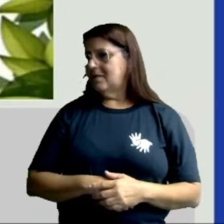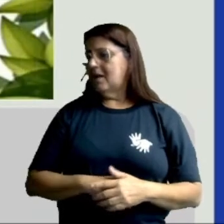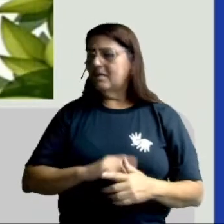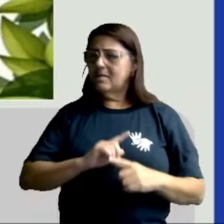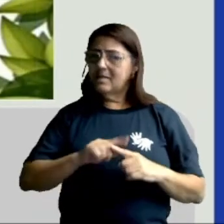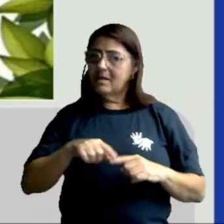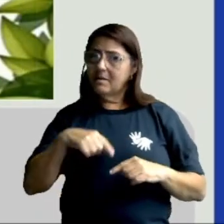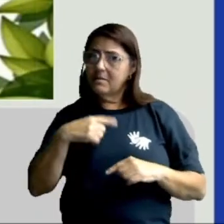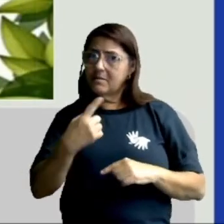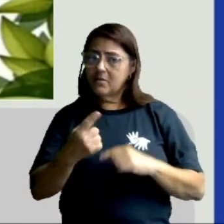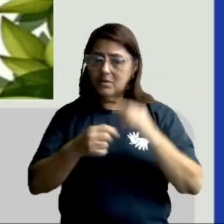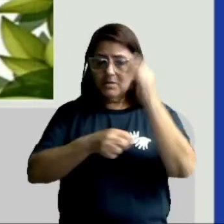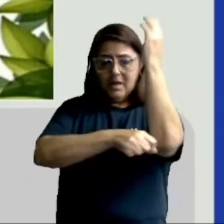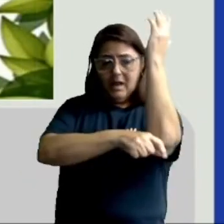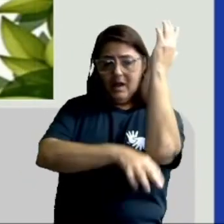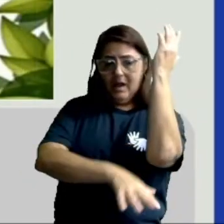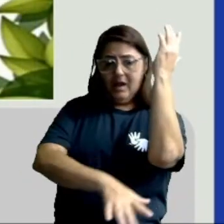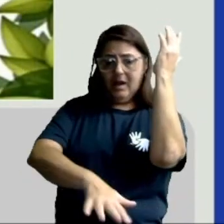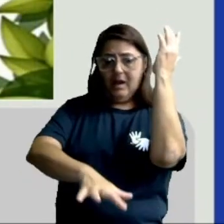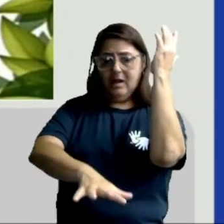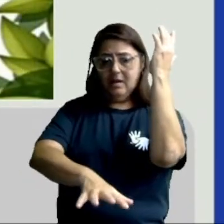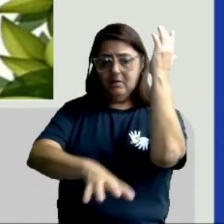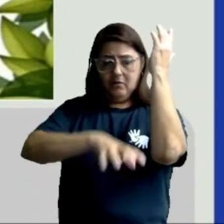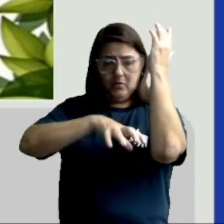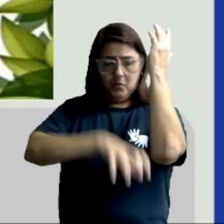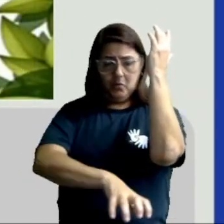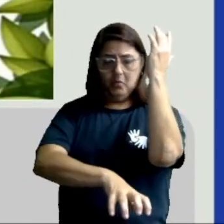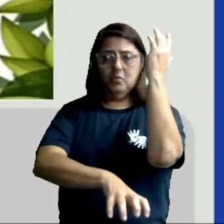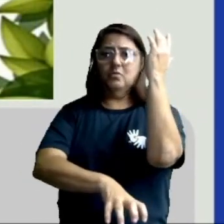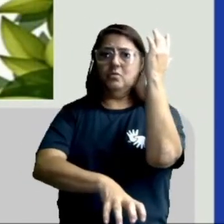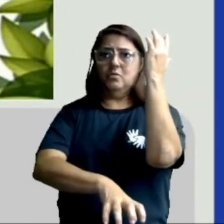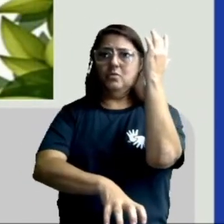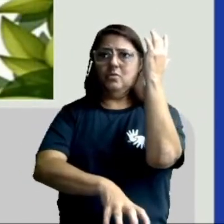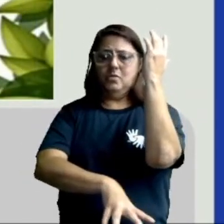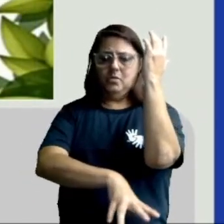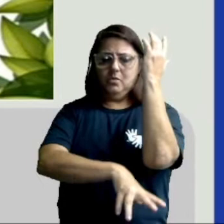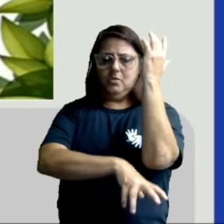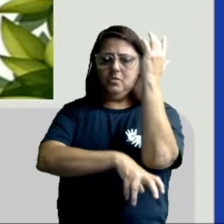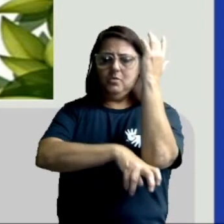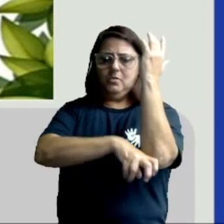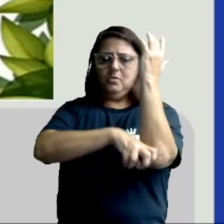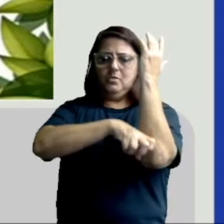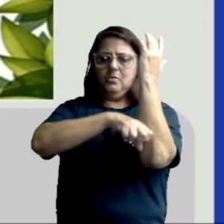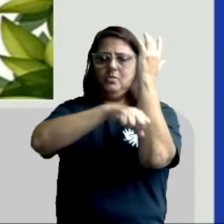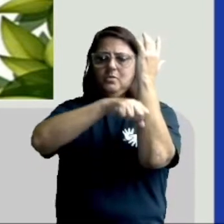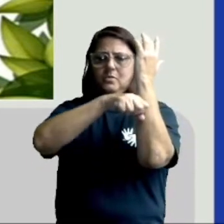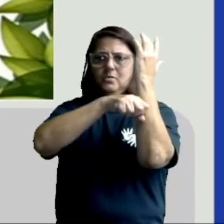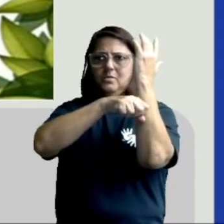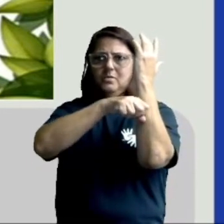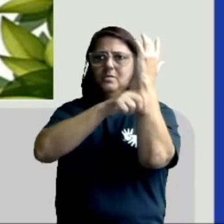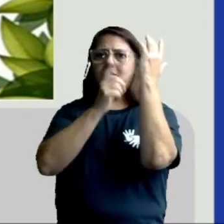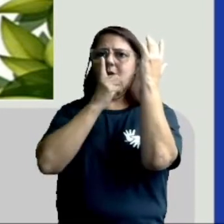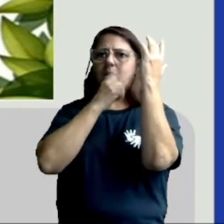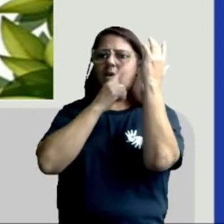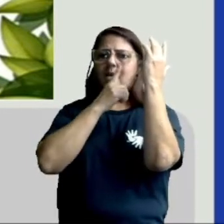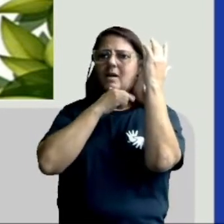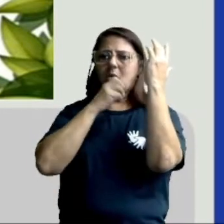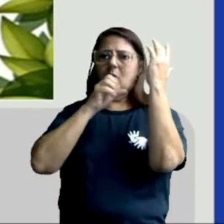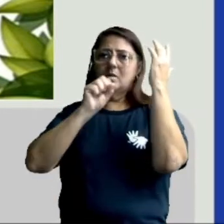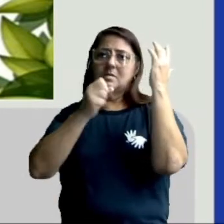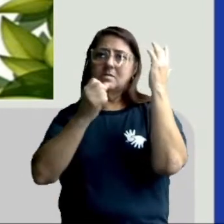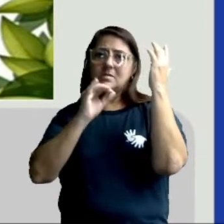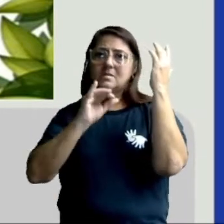Depois, a raiz fixa a planta no solo e retira dele a água e os sais